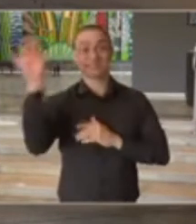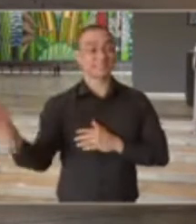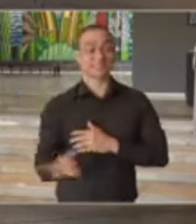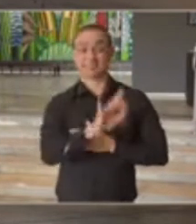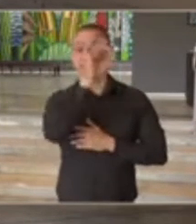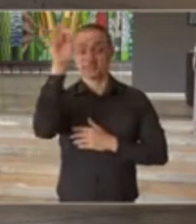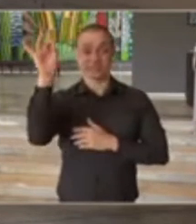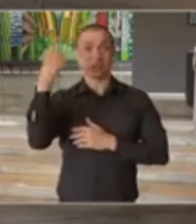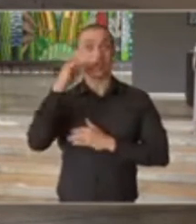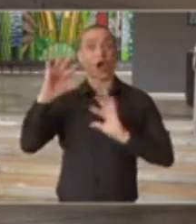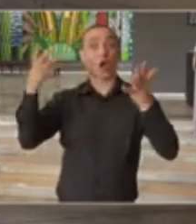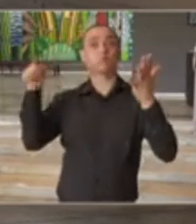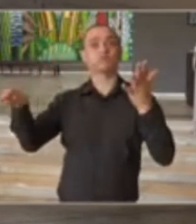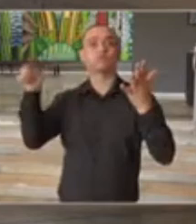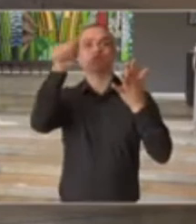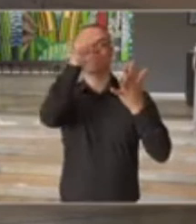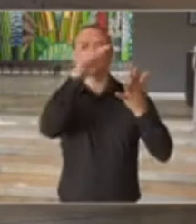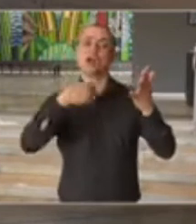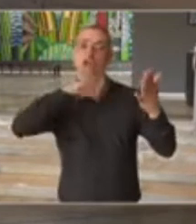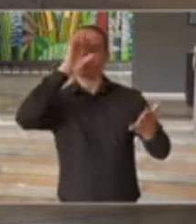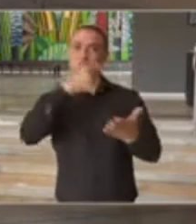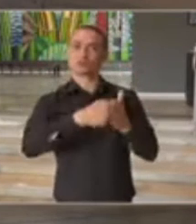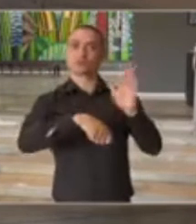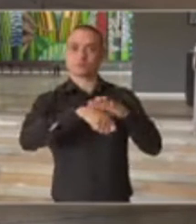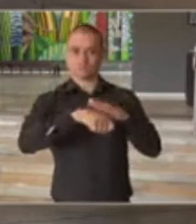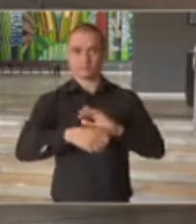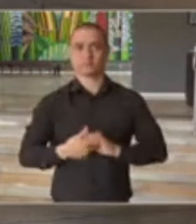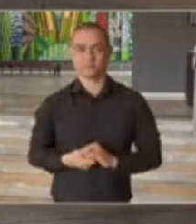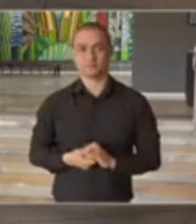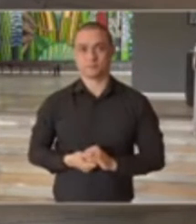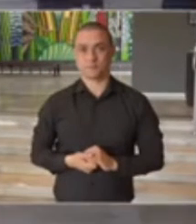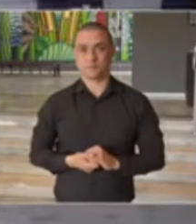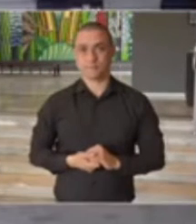estiver acontecendo em cada região, em cada município.